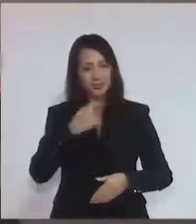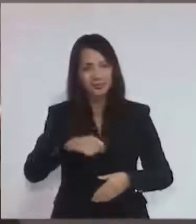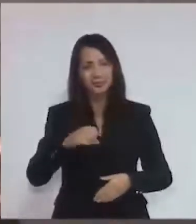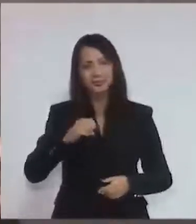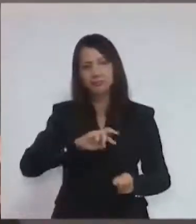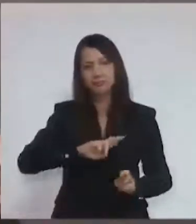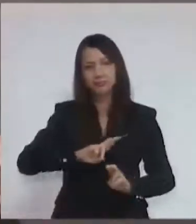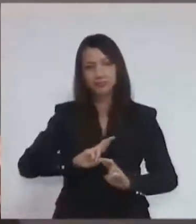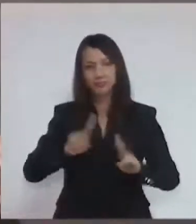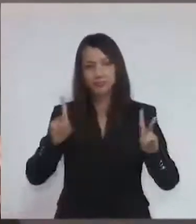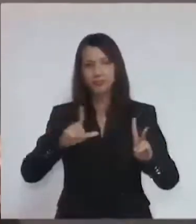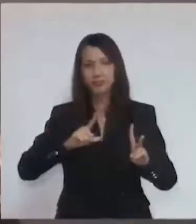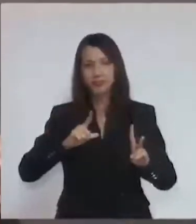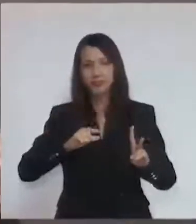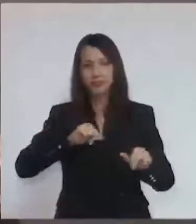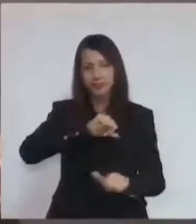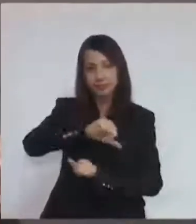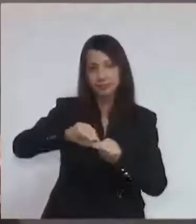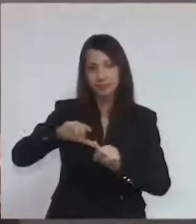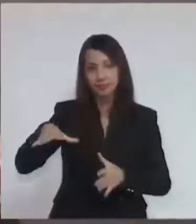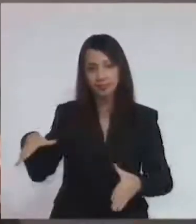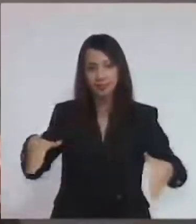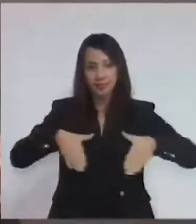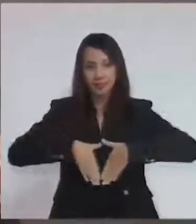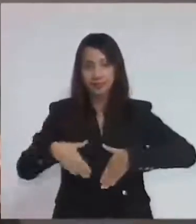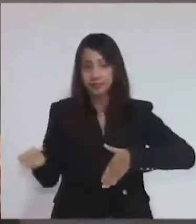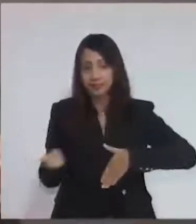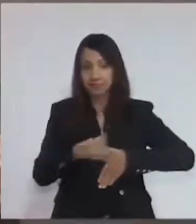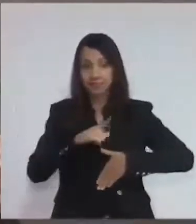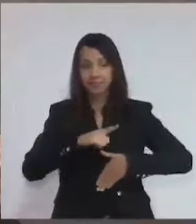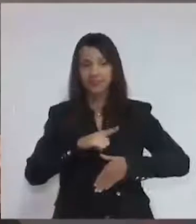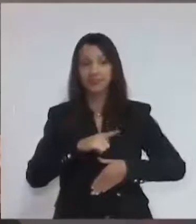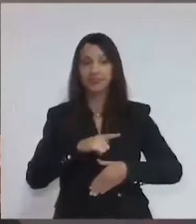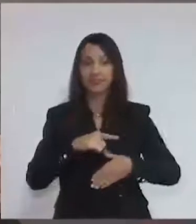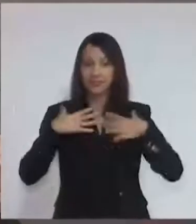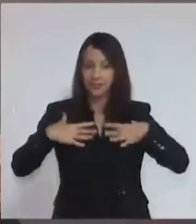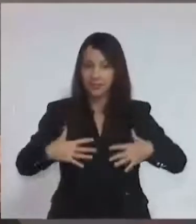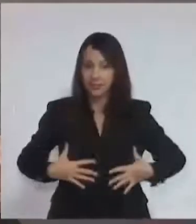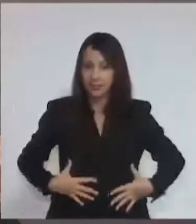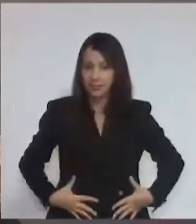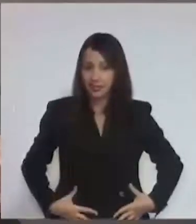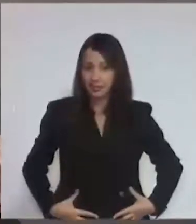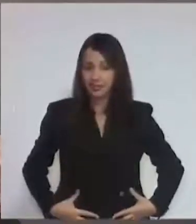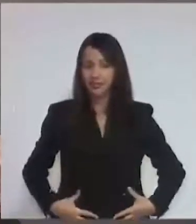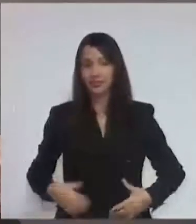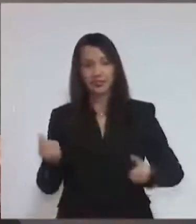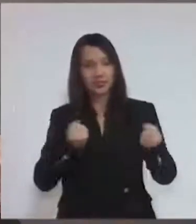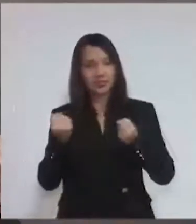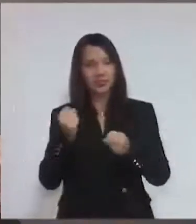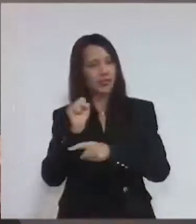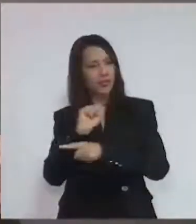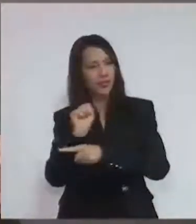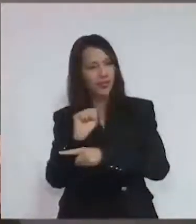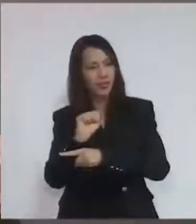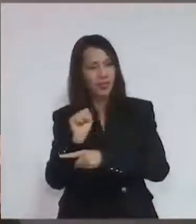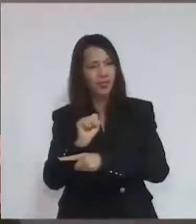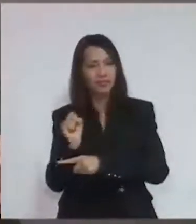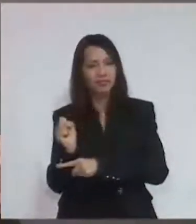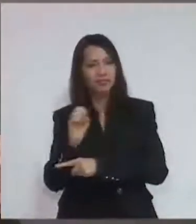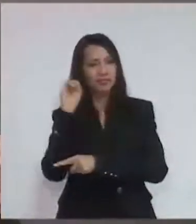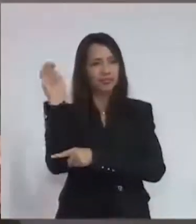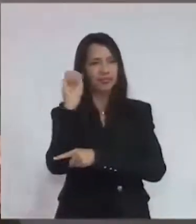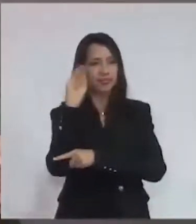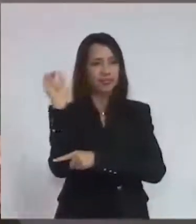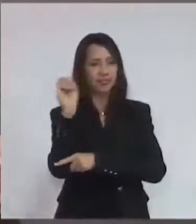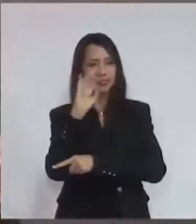uniformes, viaturas, o artigo 124, a lei complementar 124, o artigo 22,